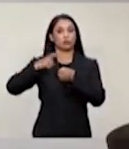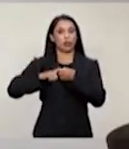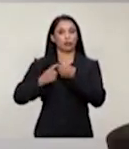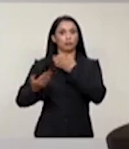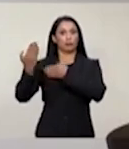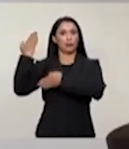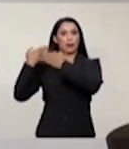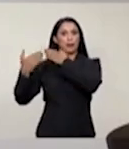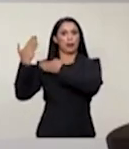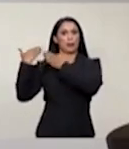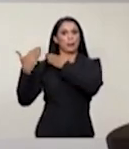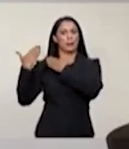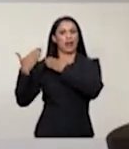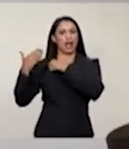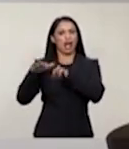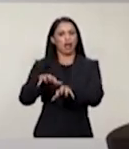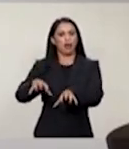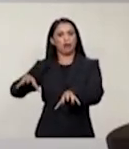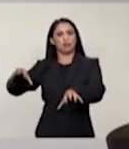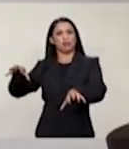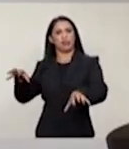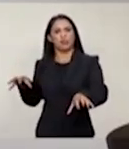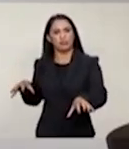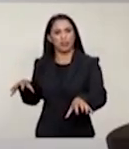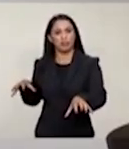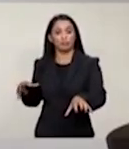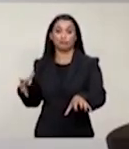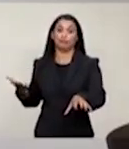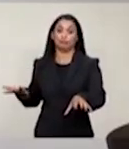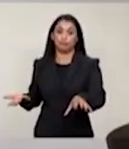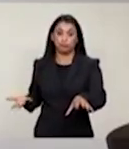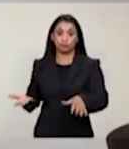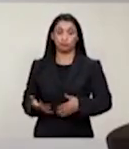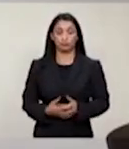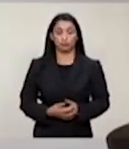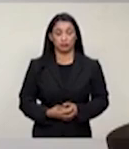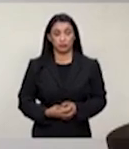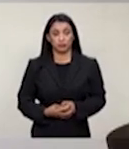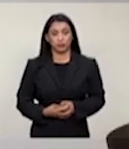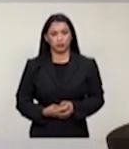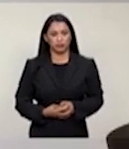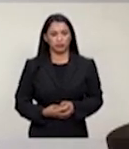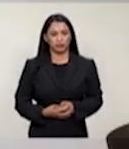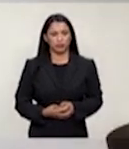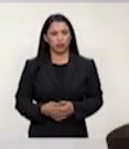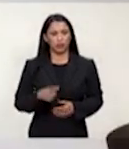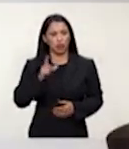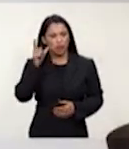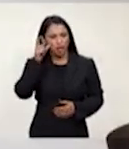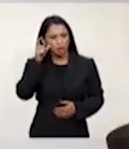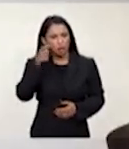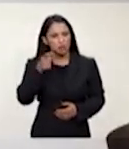pública ADI 6590, Ensino Especial. Uma coisa me chamou a atenção